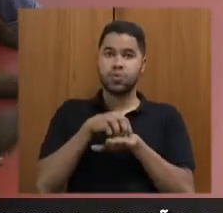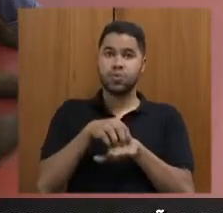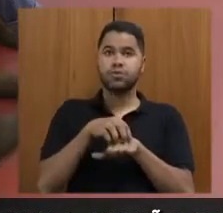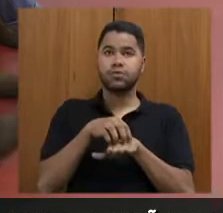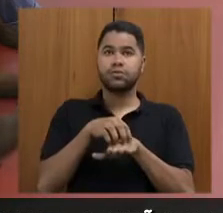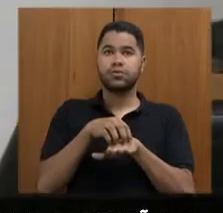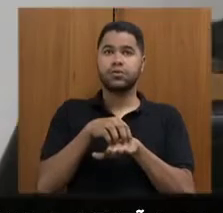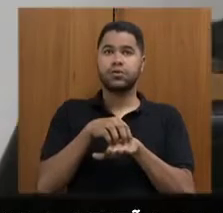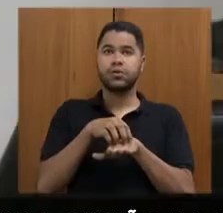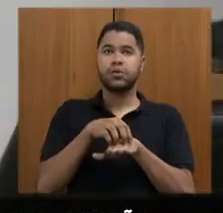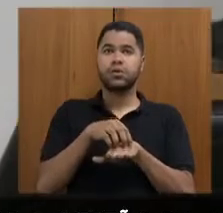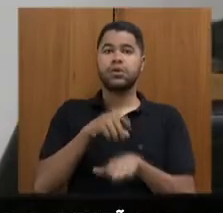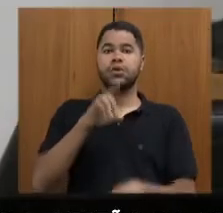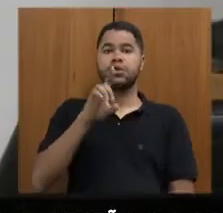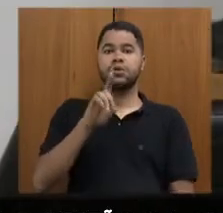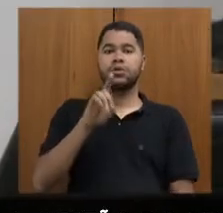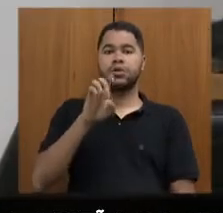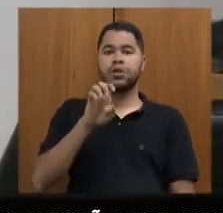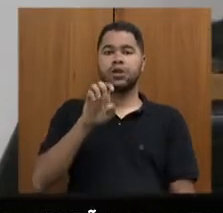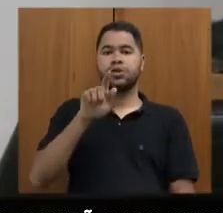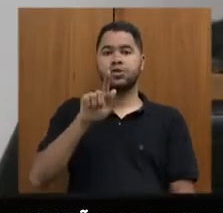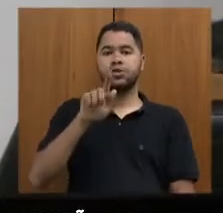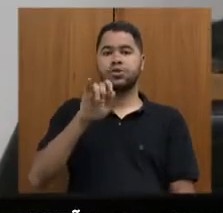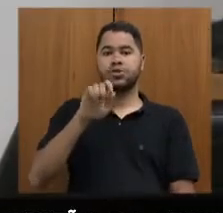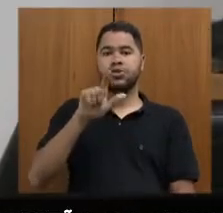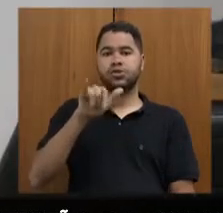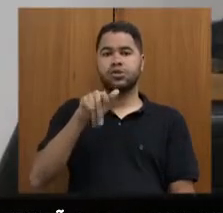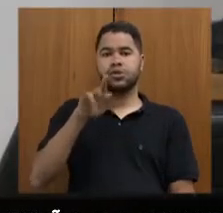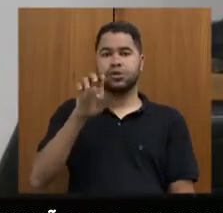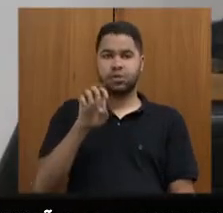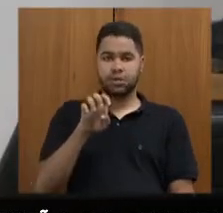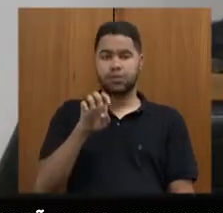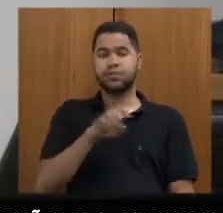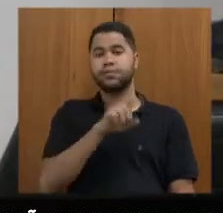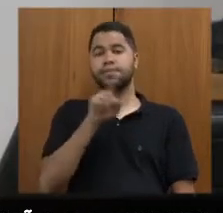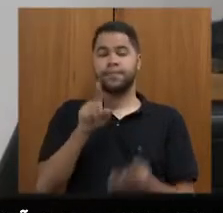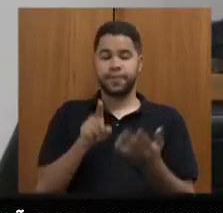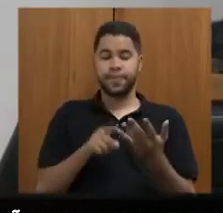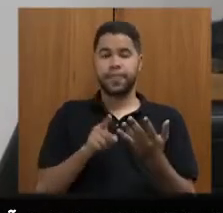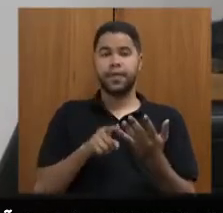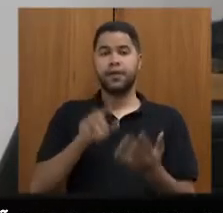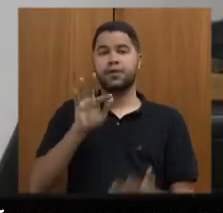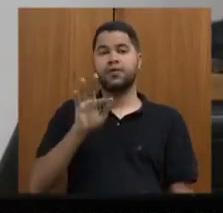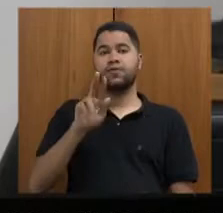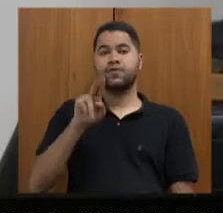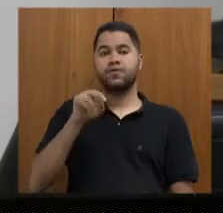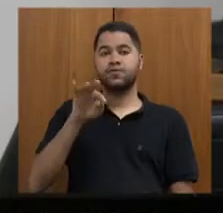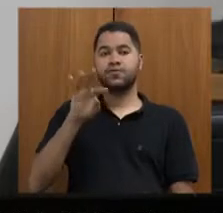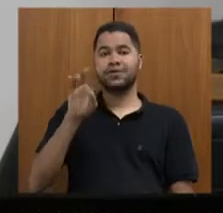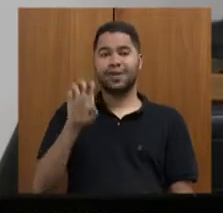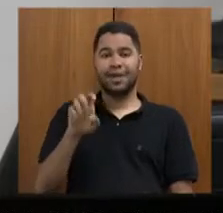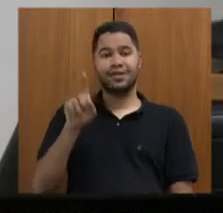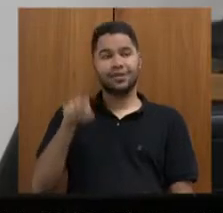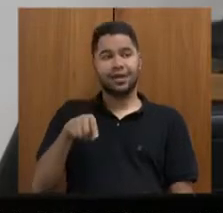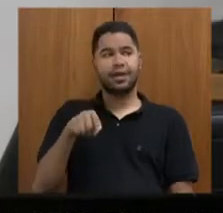de Gislaine, da Silva Souza, também da Funarte, Renata Maria